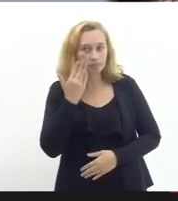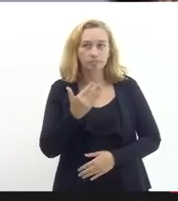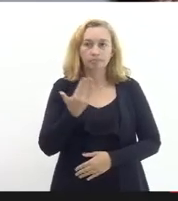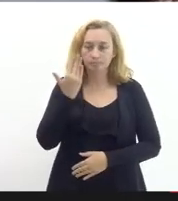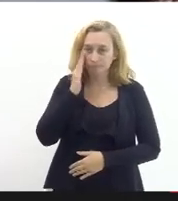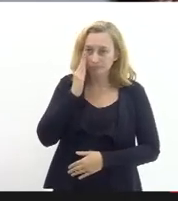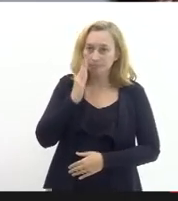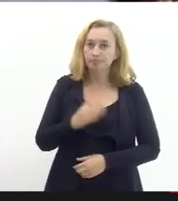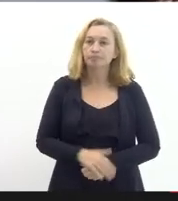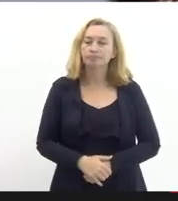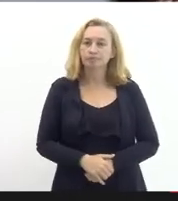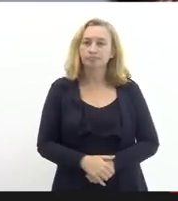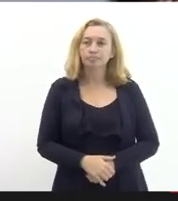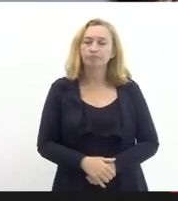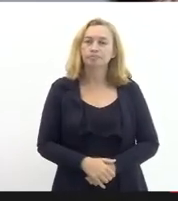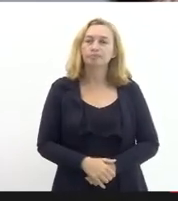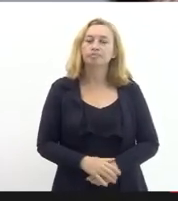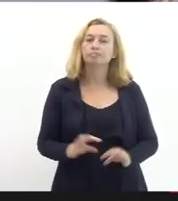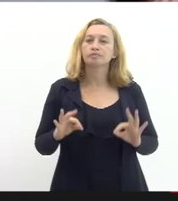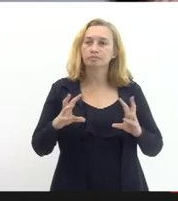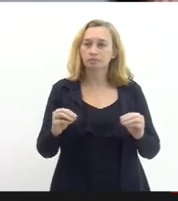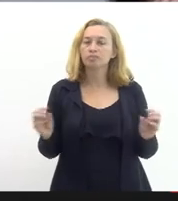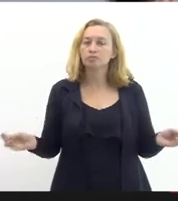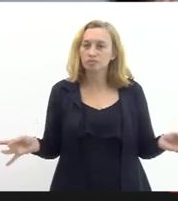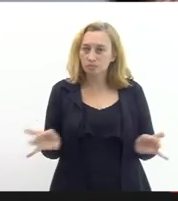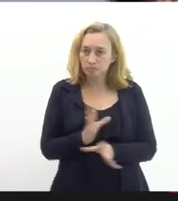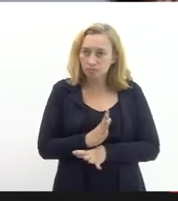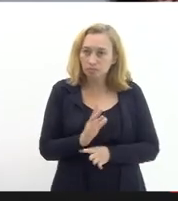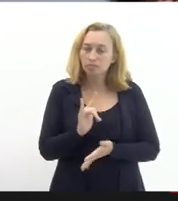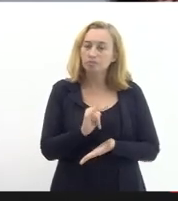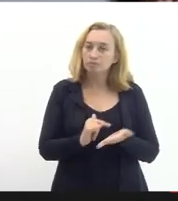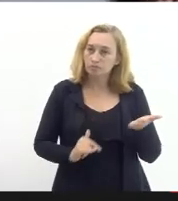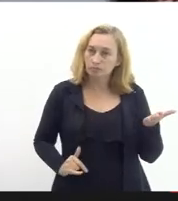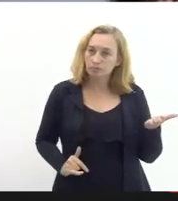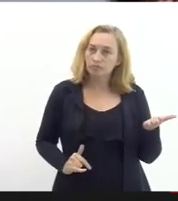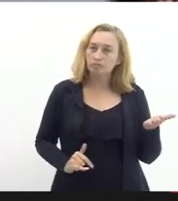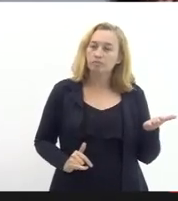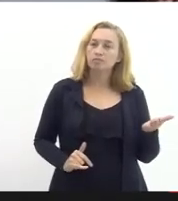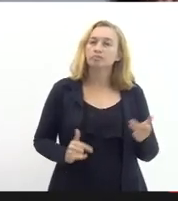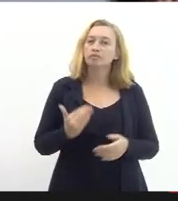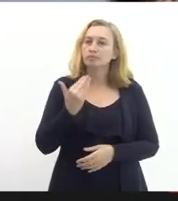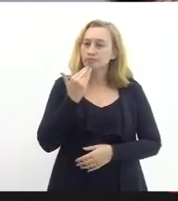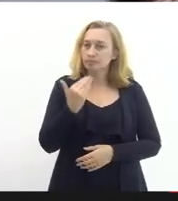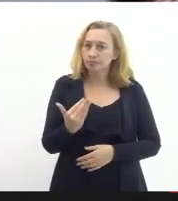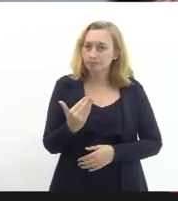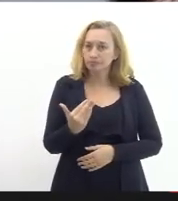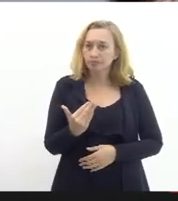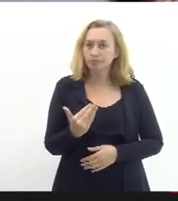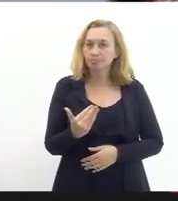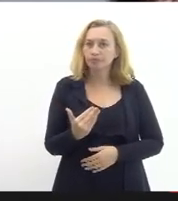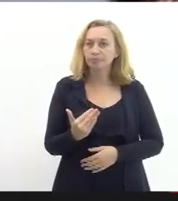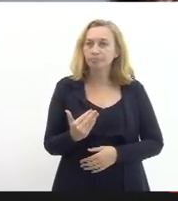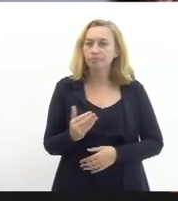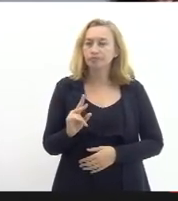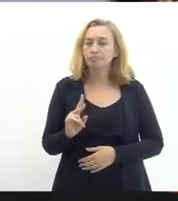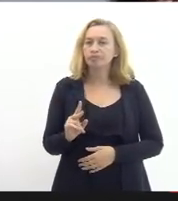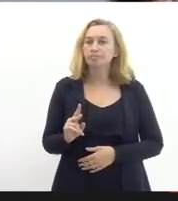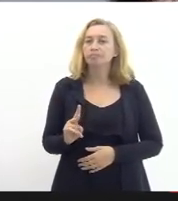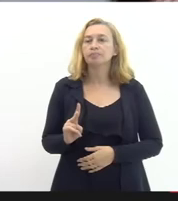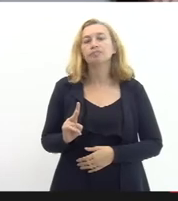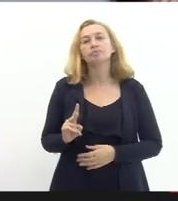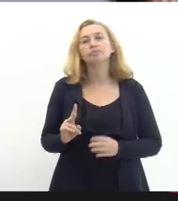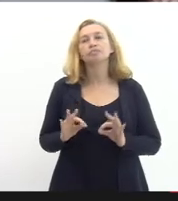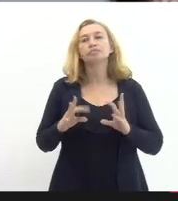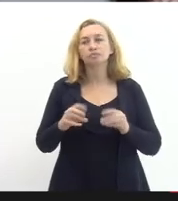levantamento está pronto a nossa técnica está pronta e nós estamos solicitando o quadro de vacância está pronto